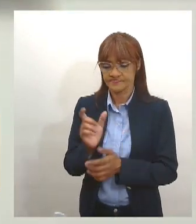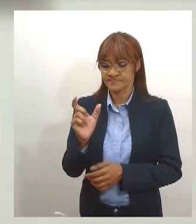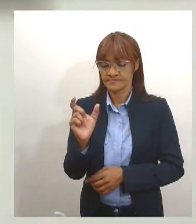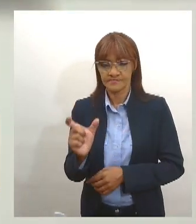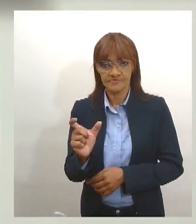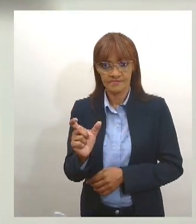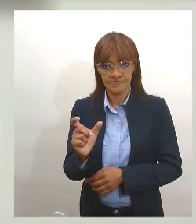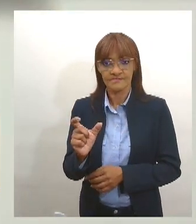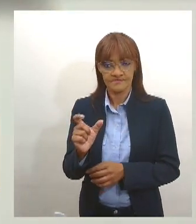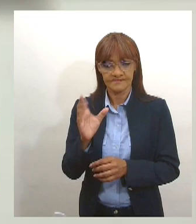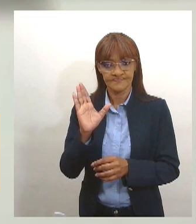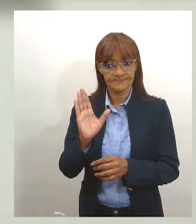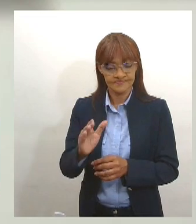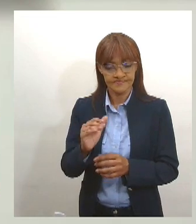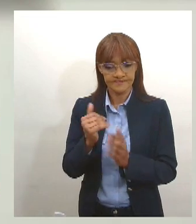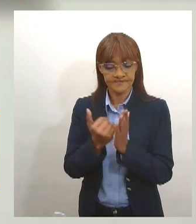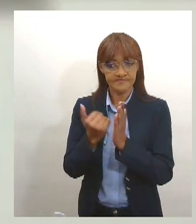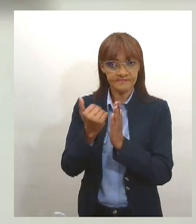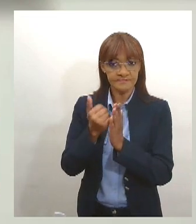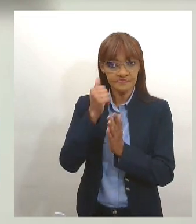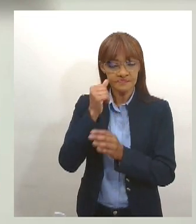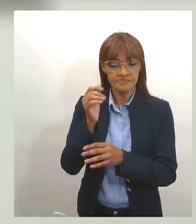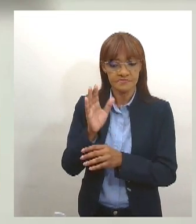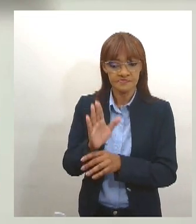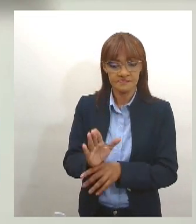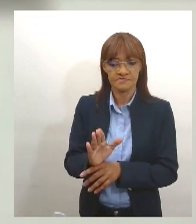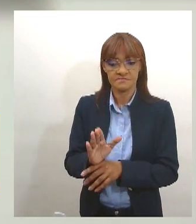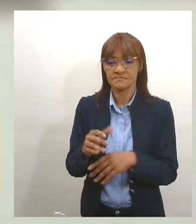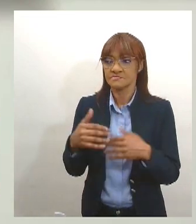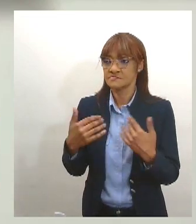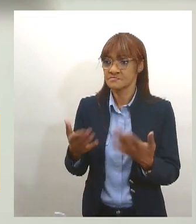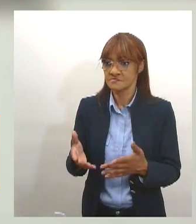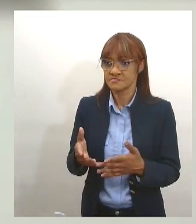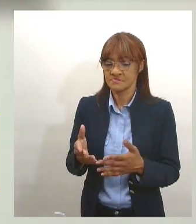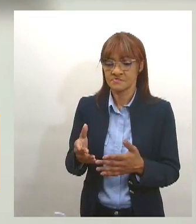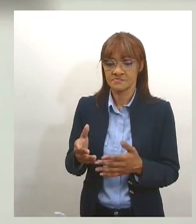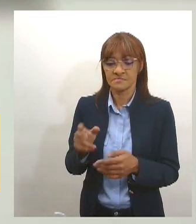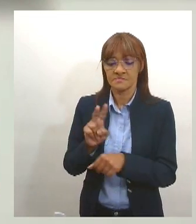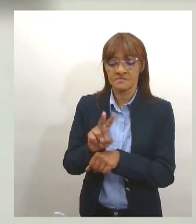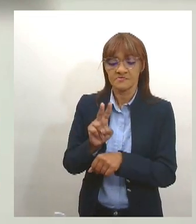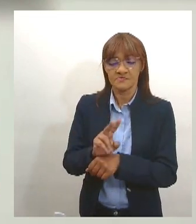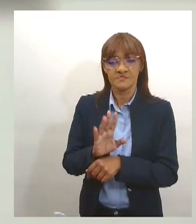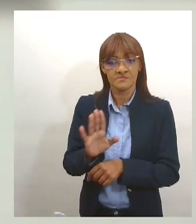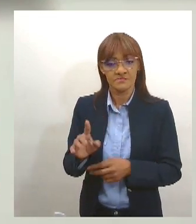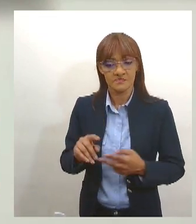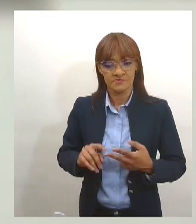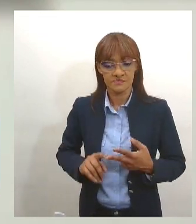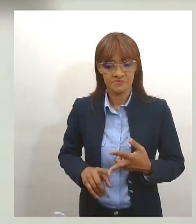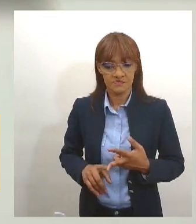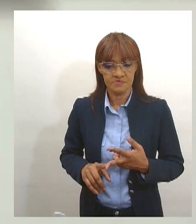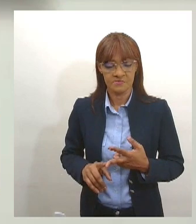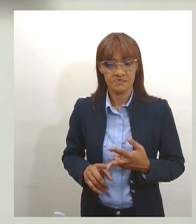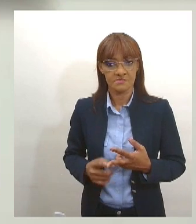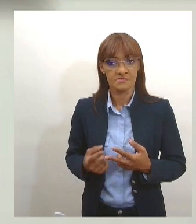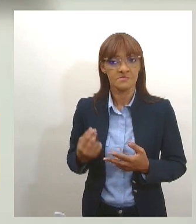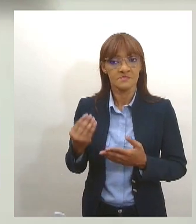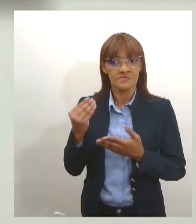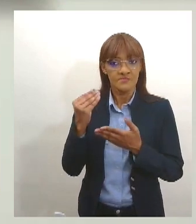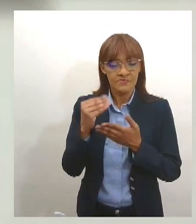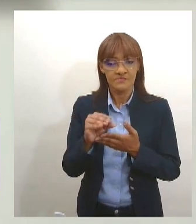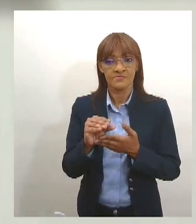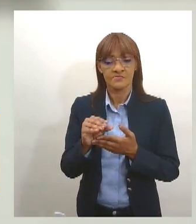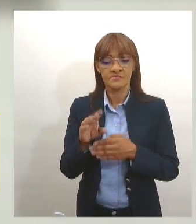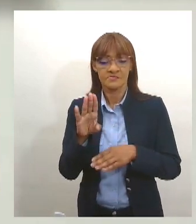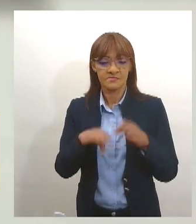Que é um benefício dado às mulheres que estão com medidas protetivas e é um benefício financeiro que ajuda, muitas vezes, essa mulher